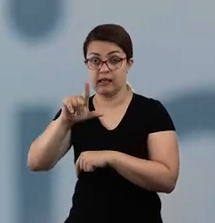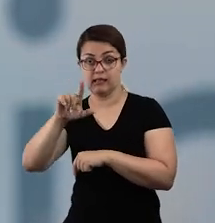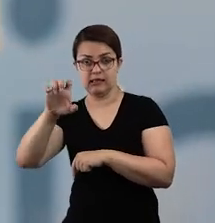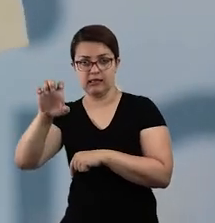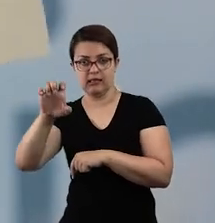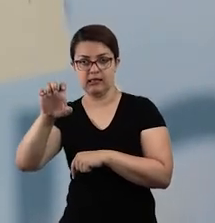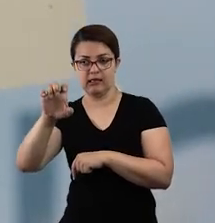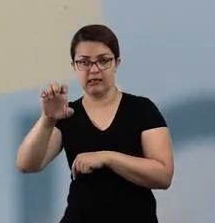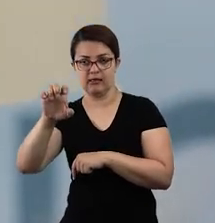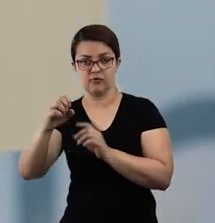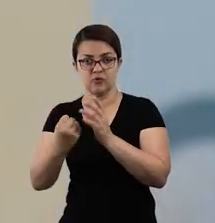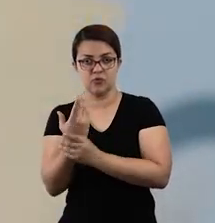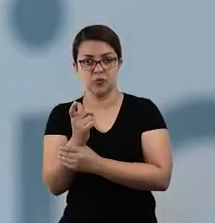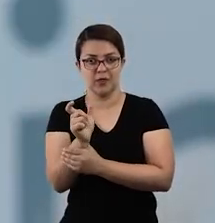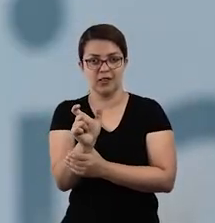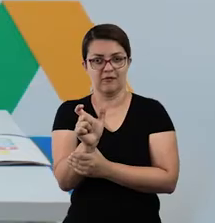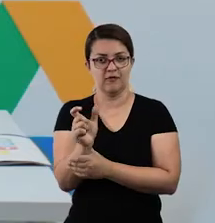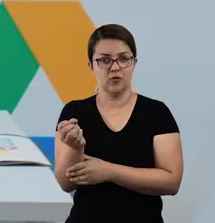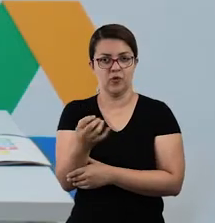palavra, lei.